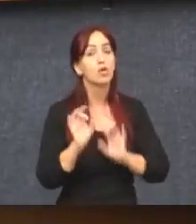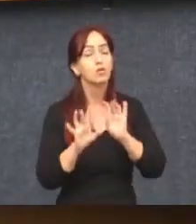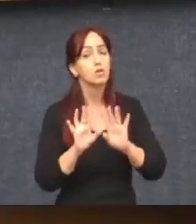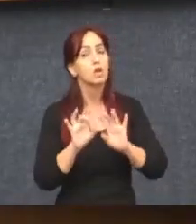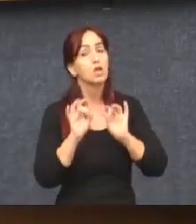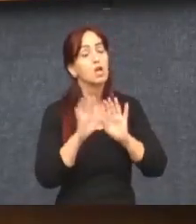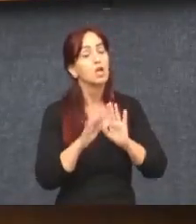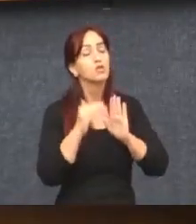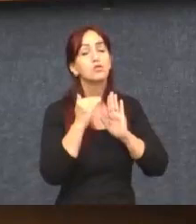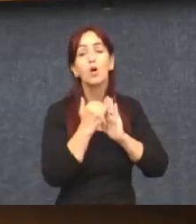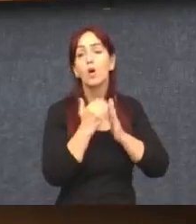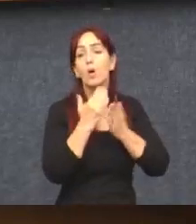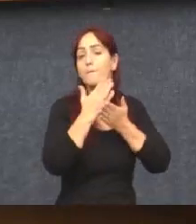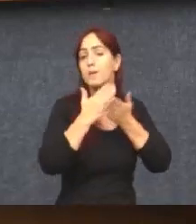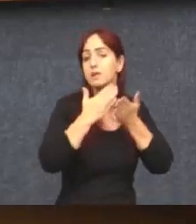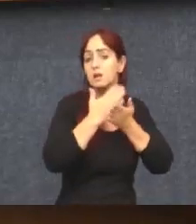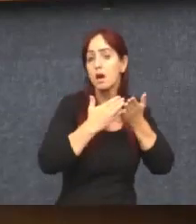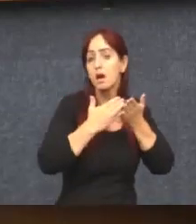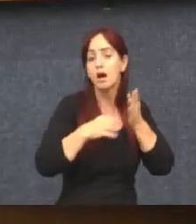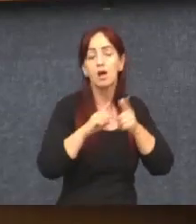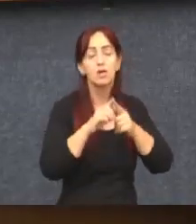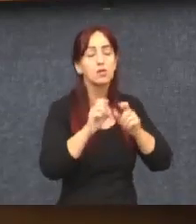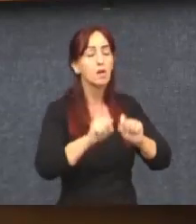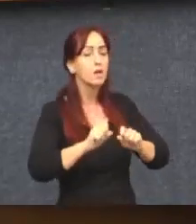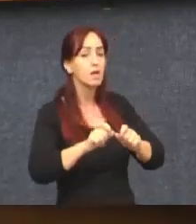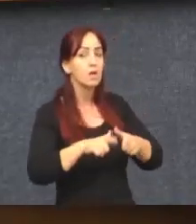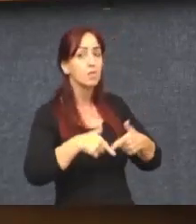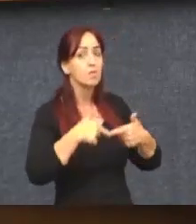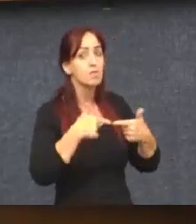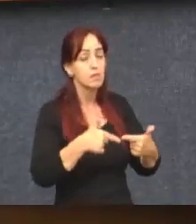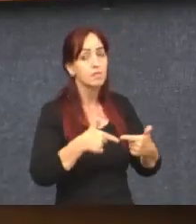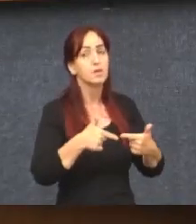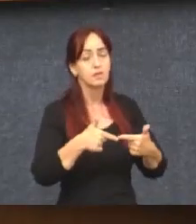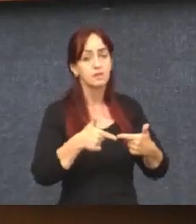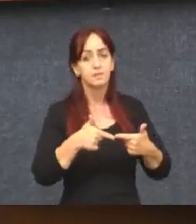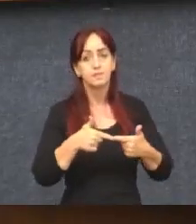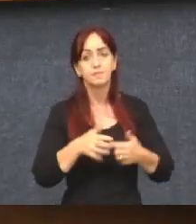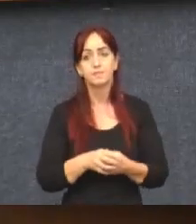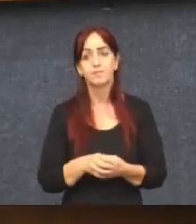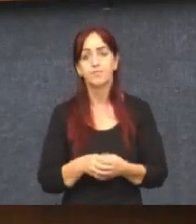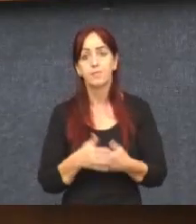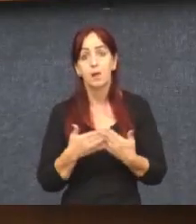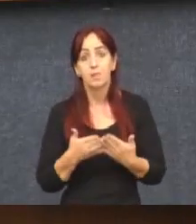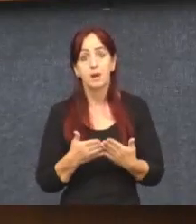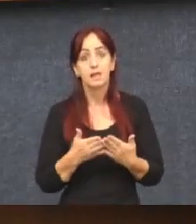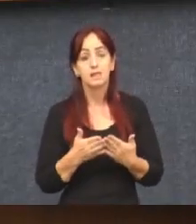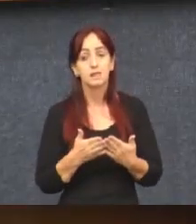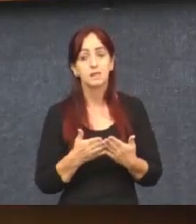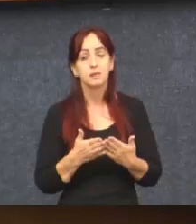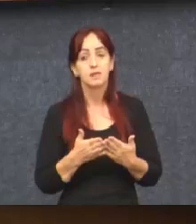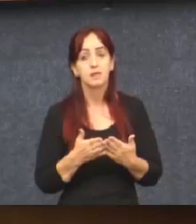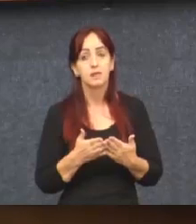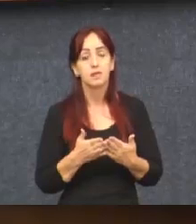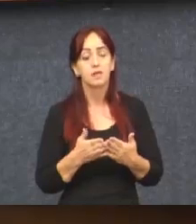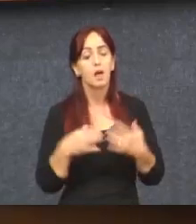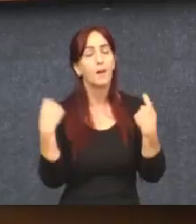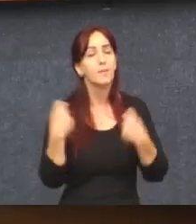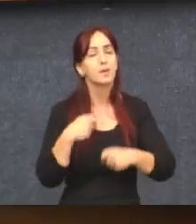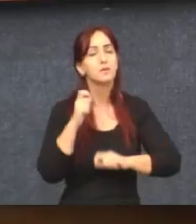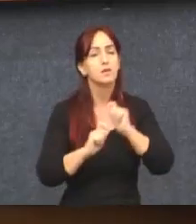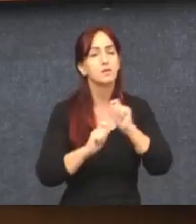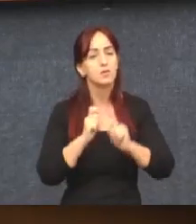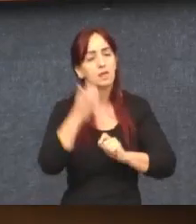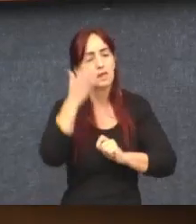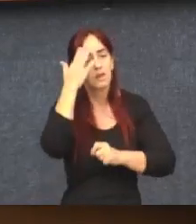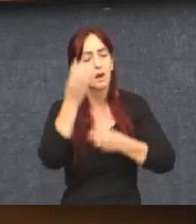parcial, é apenas uma batalha e está longe de ser a guerra. Mas, na guerra, é preciso saber quando